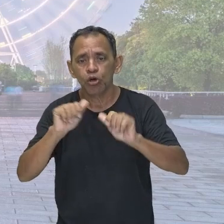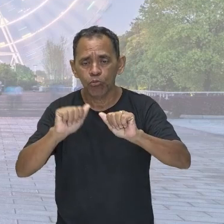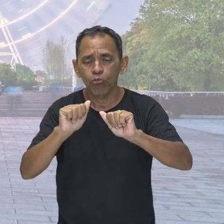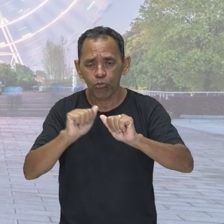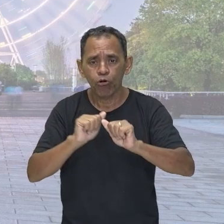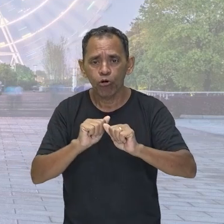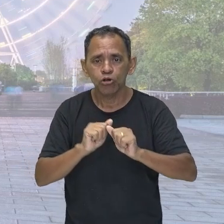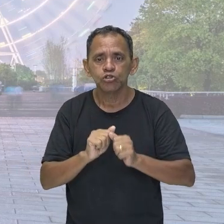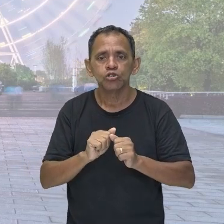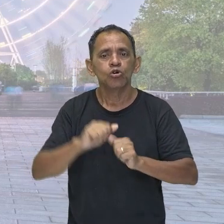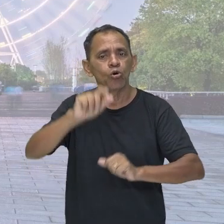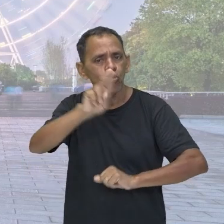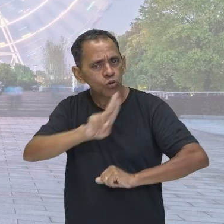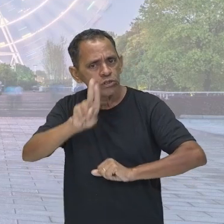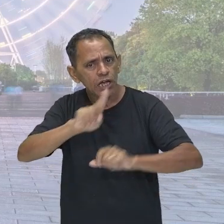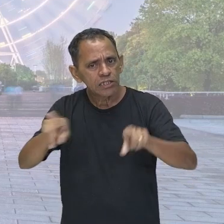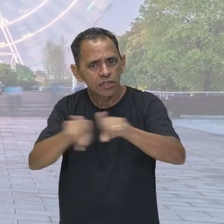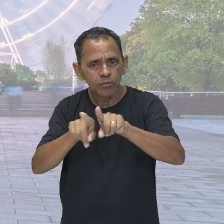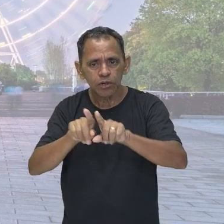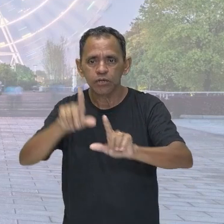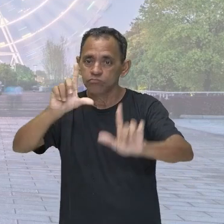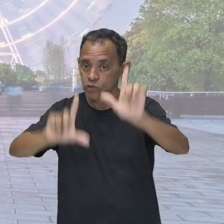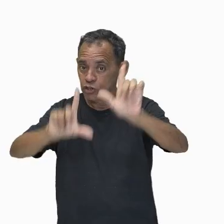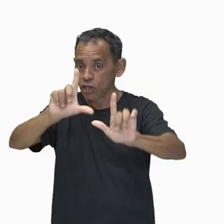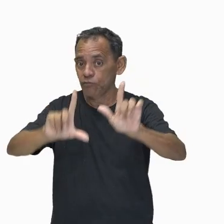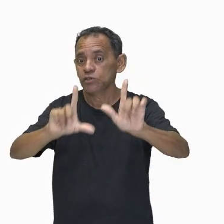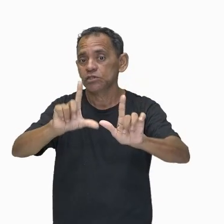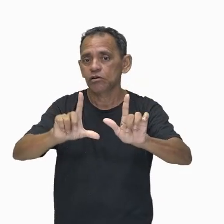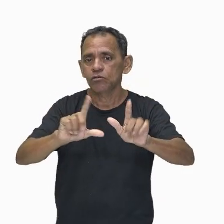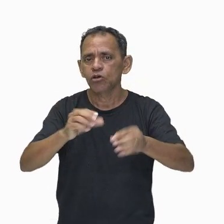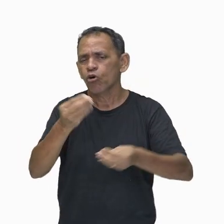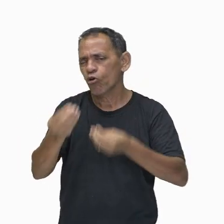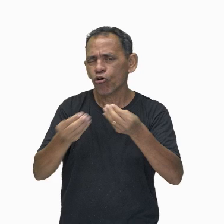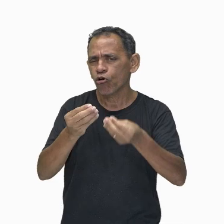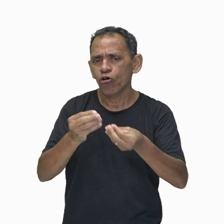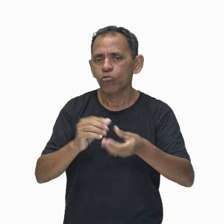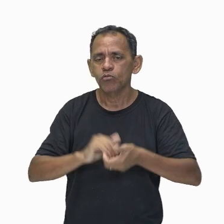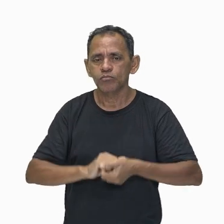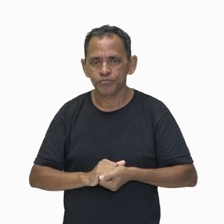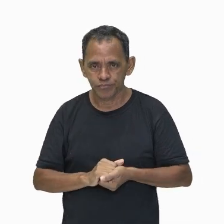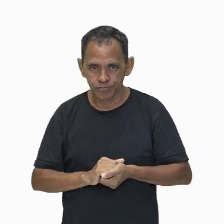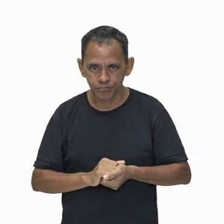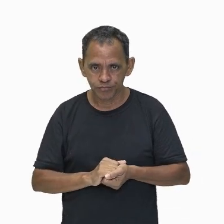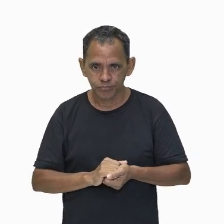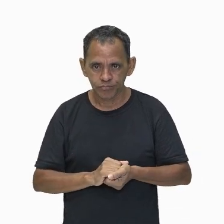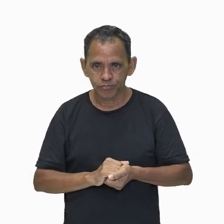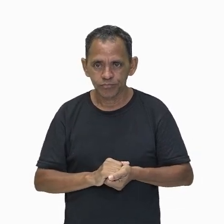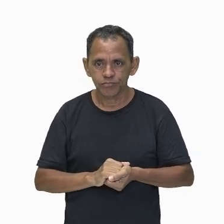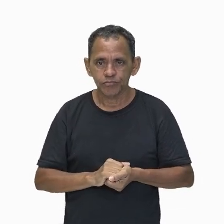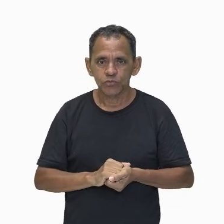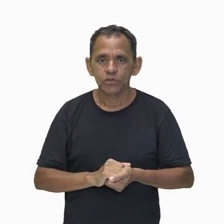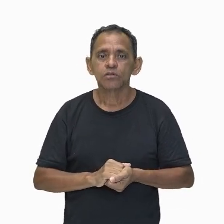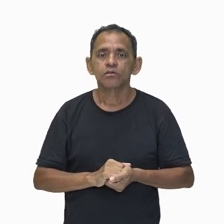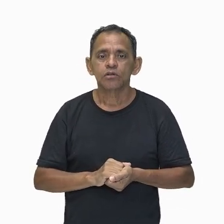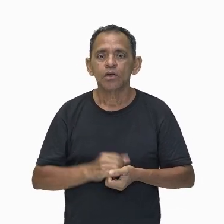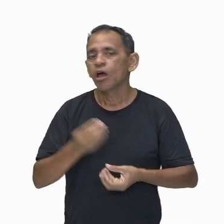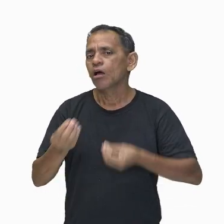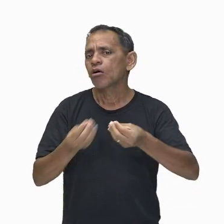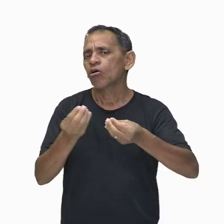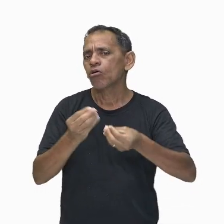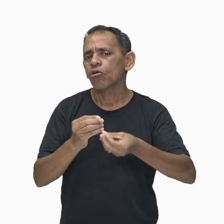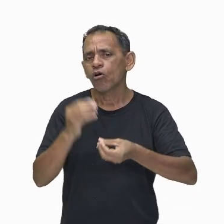uma televisão. Como é que será que uma televisão funciona? O dia se perguntou? Pessoal, o funcionamento da televisão